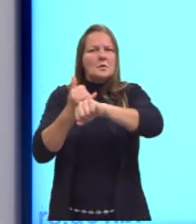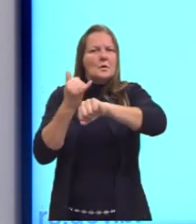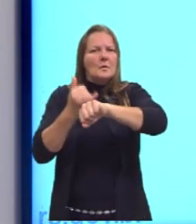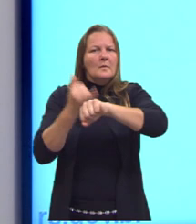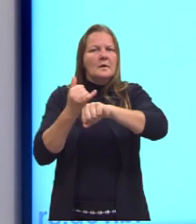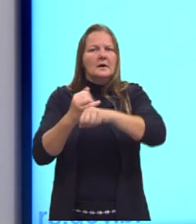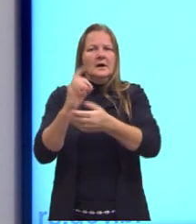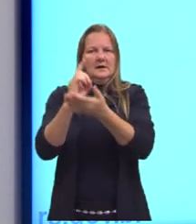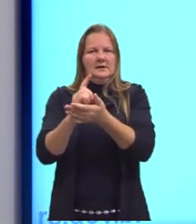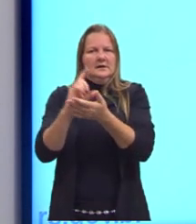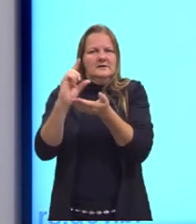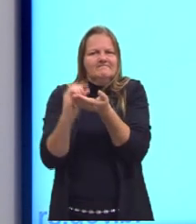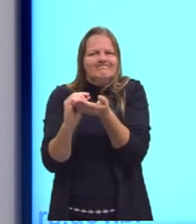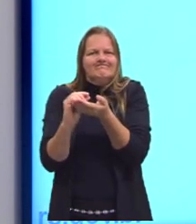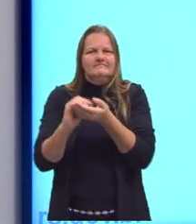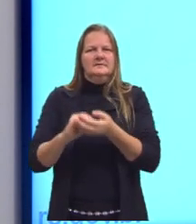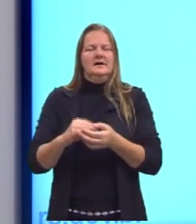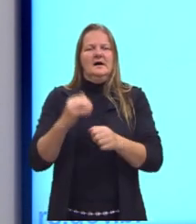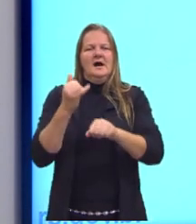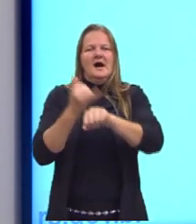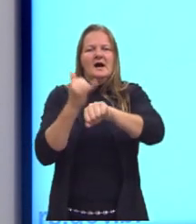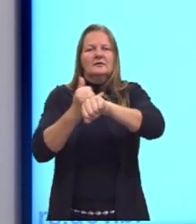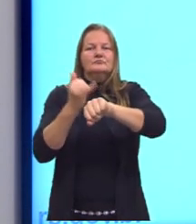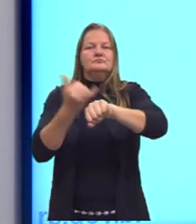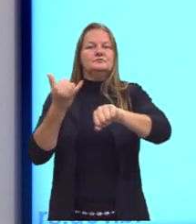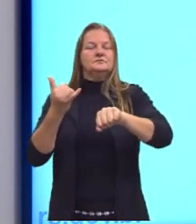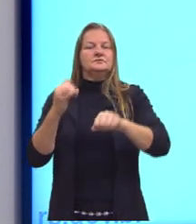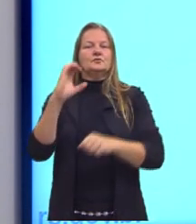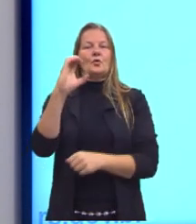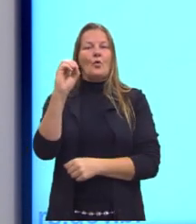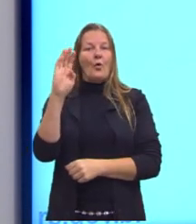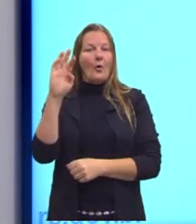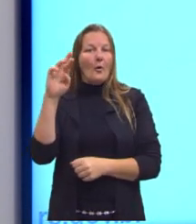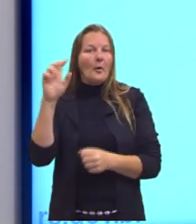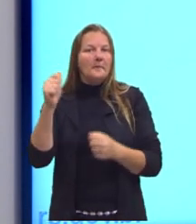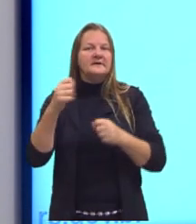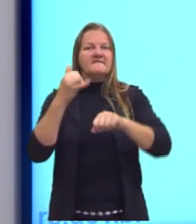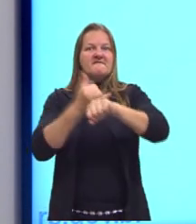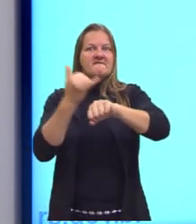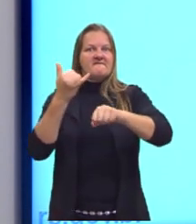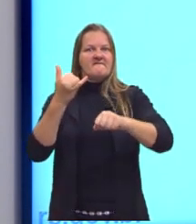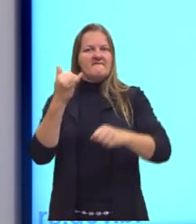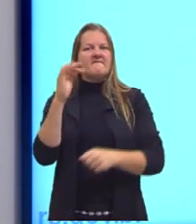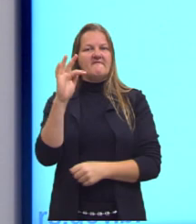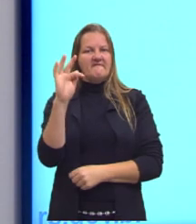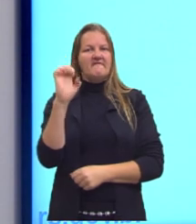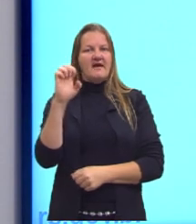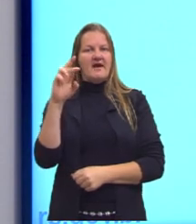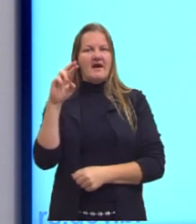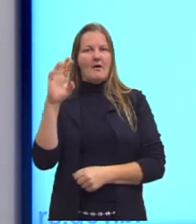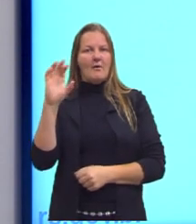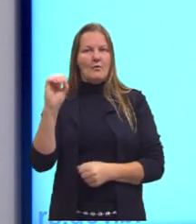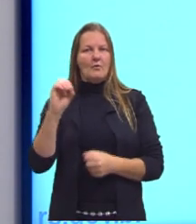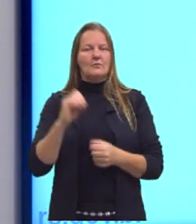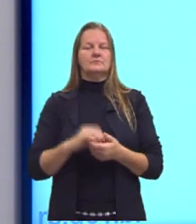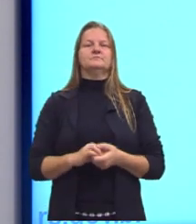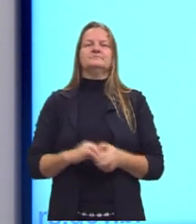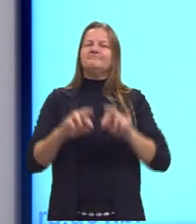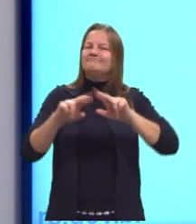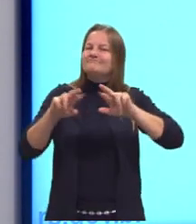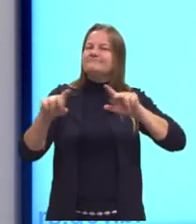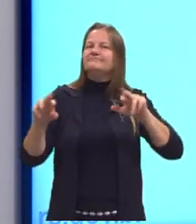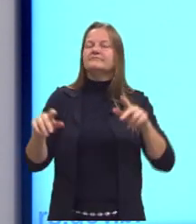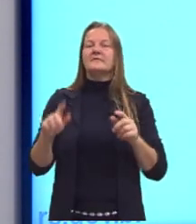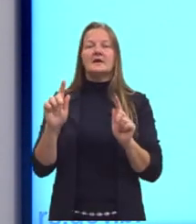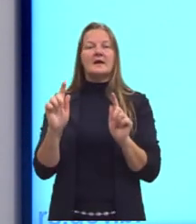tem uma densidade maior. Alumínio, ferro, cobre, já tem densidades maiores. E aqui, quando a gente trata, então, de